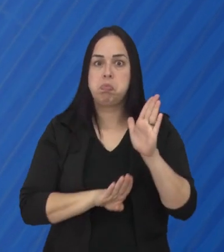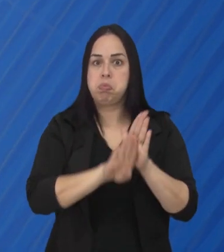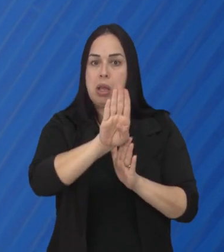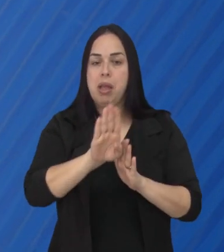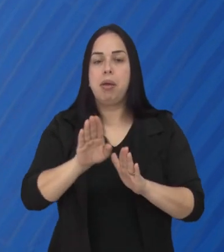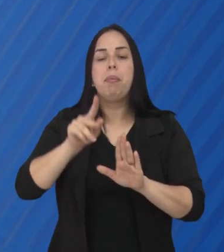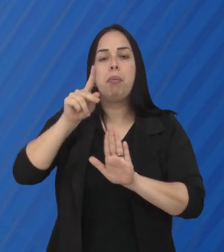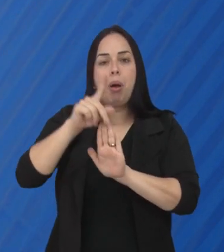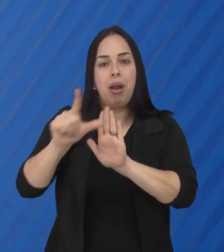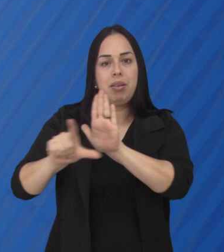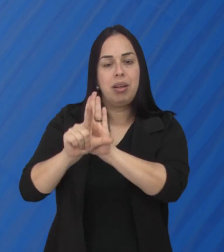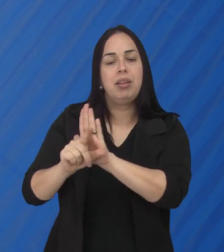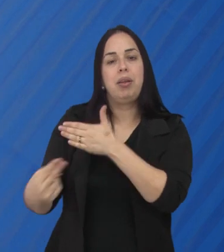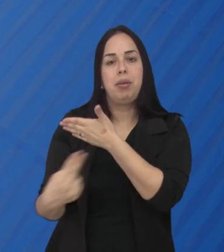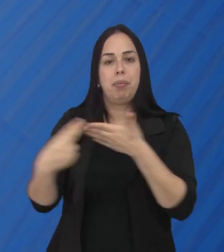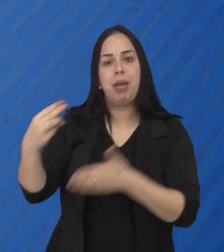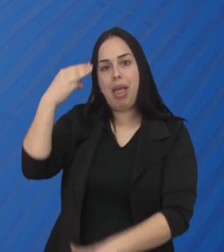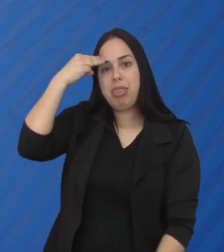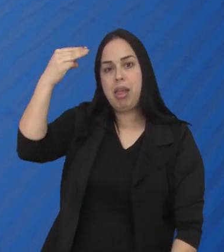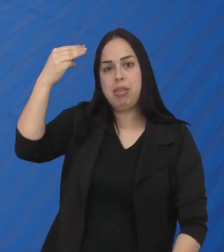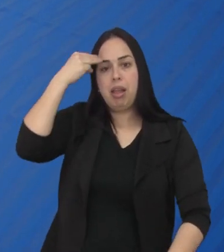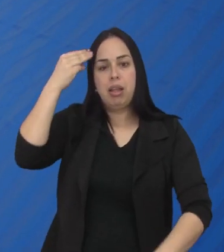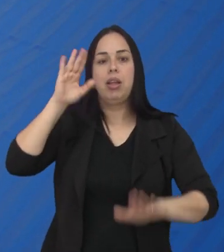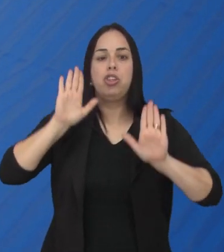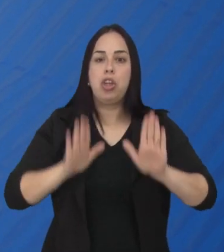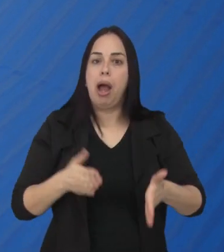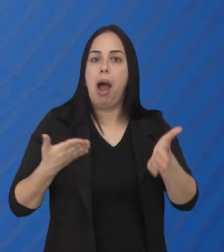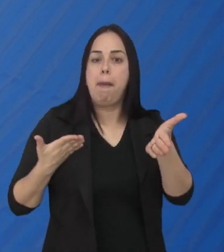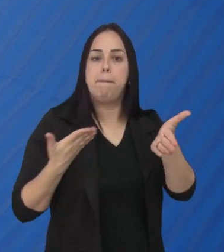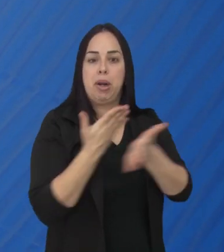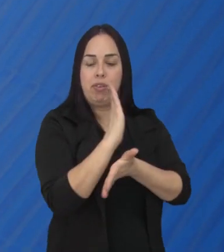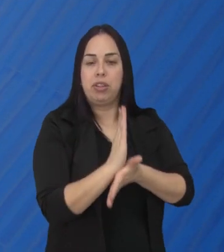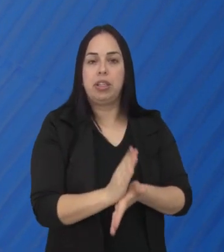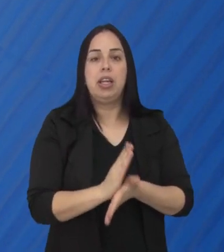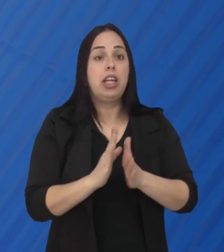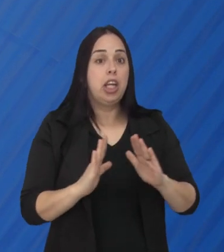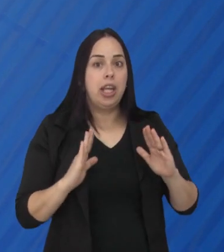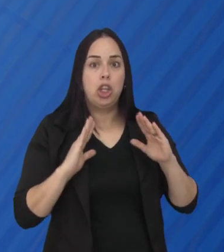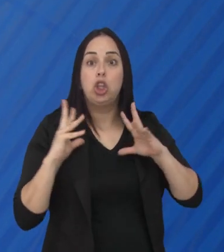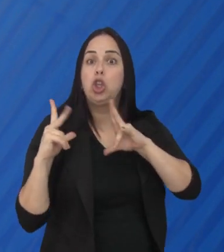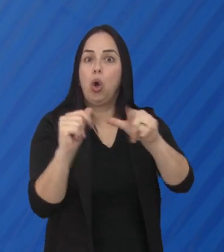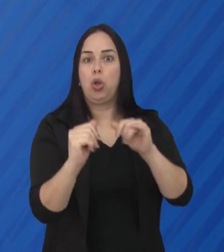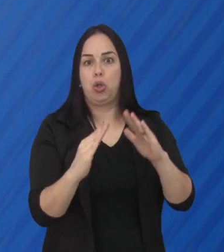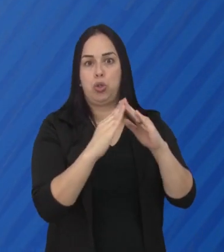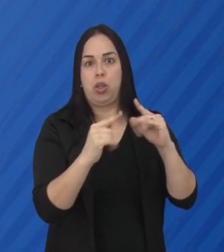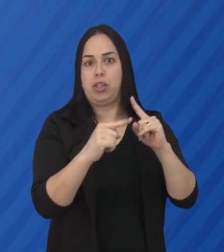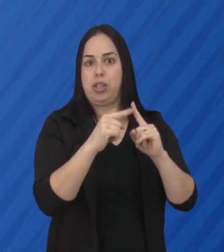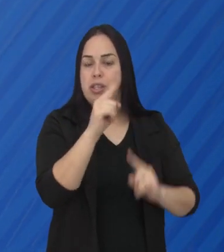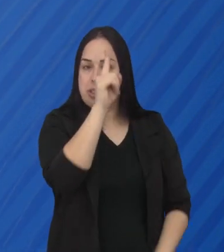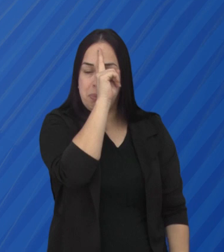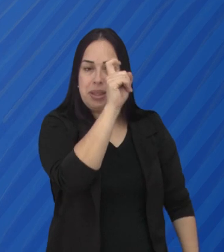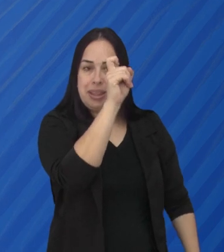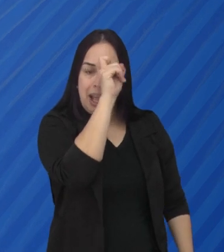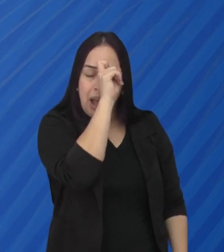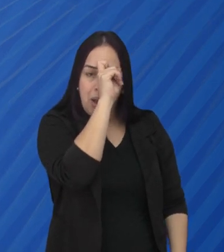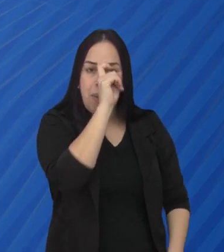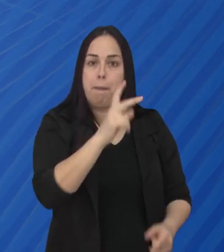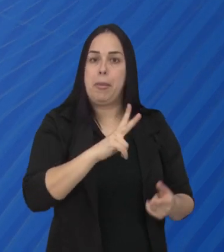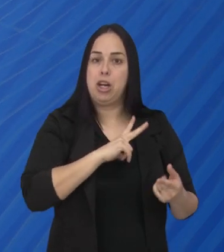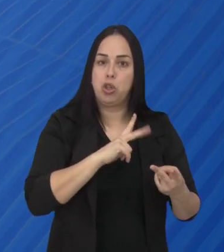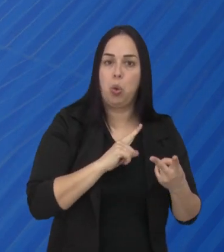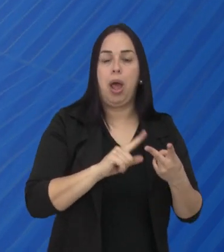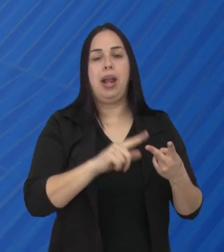cuidado, a Câmara aprovou um projeto de lei do vereador Marcelo Garcia, que determina que todos os hospitais,